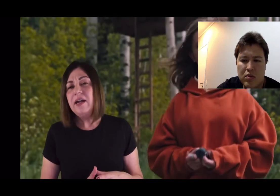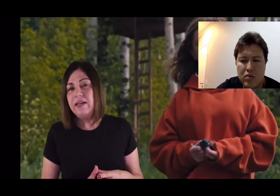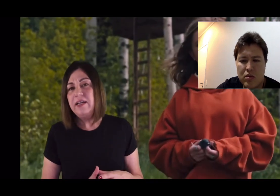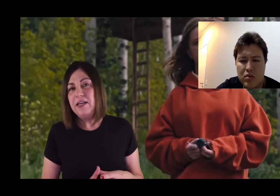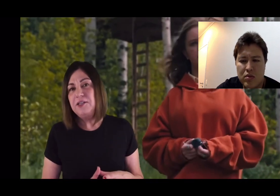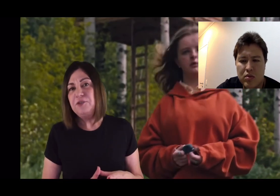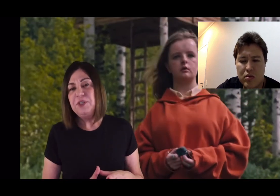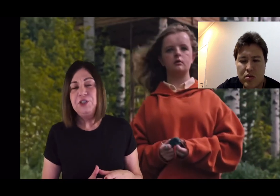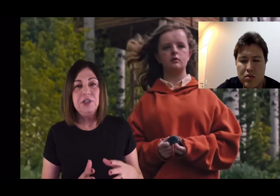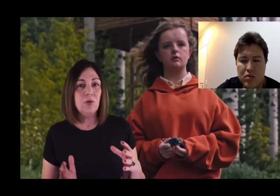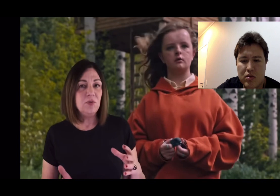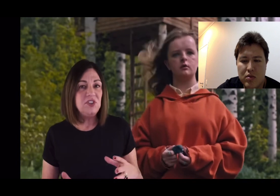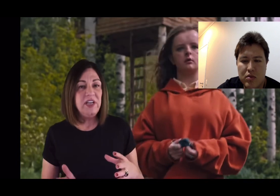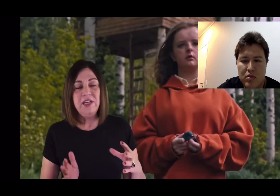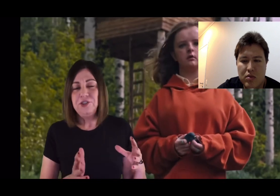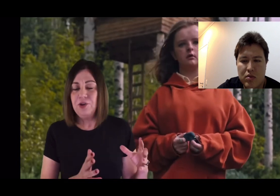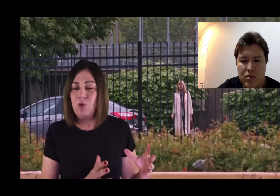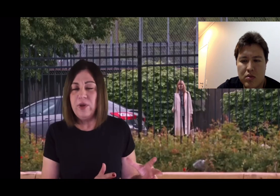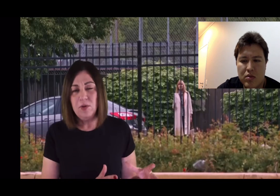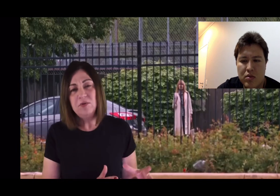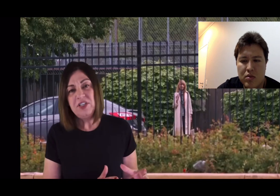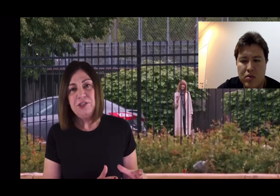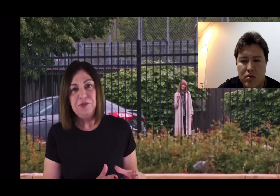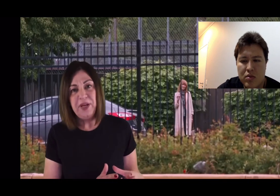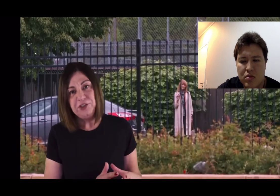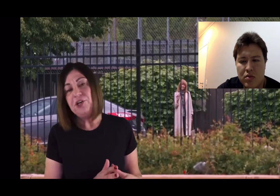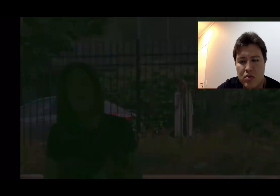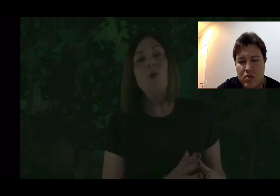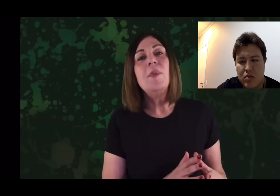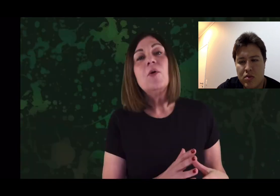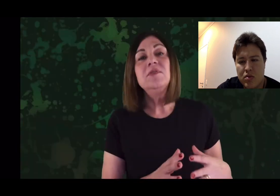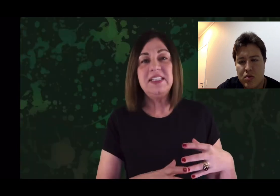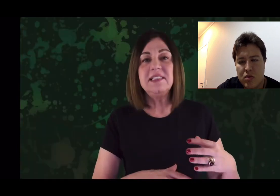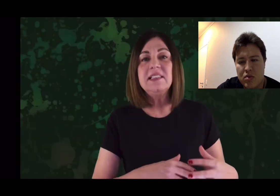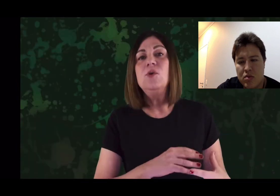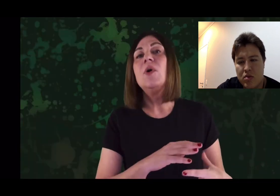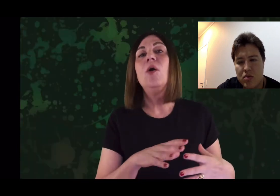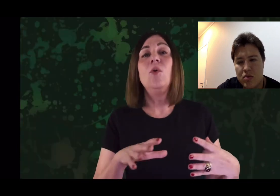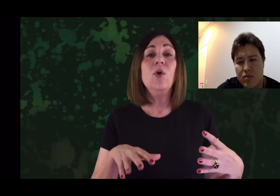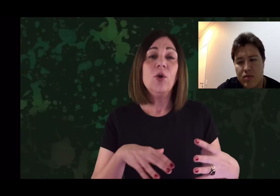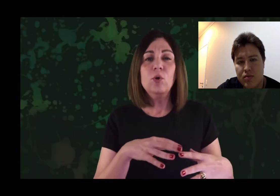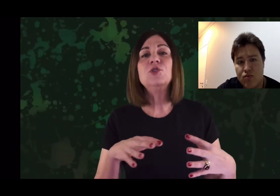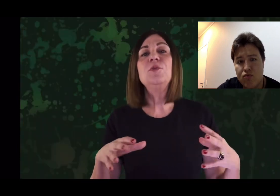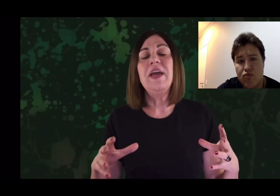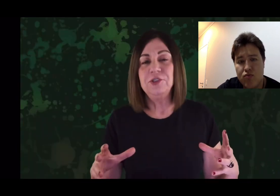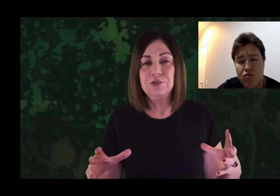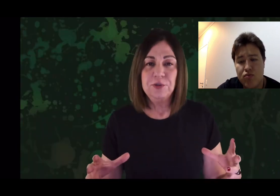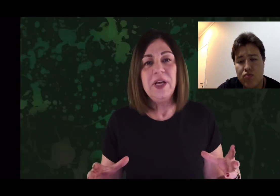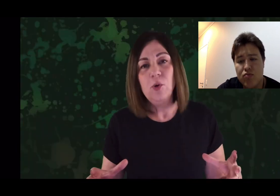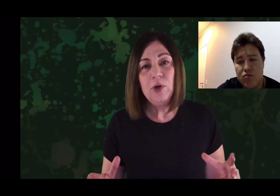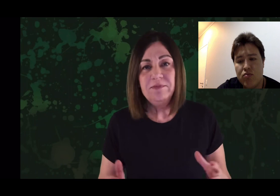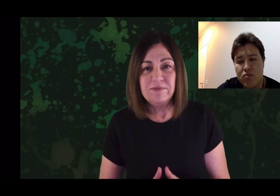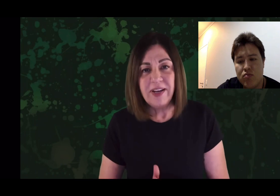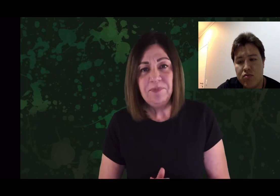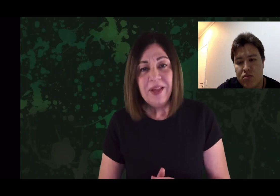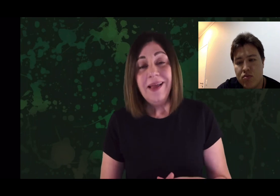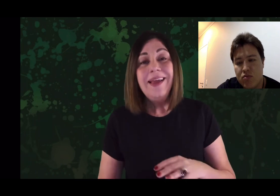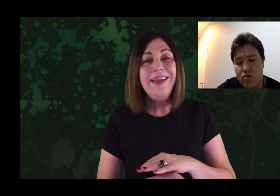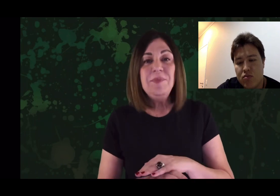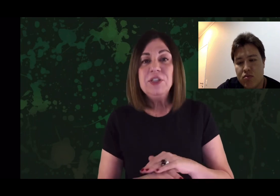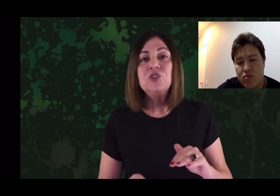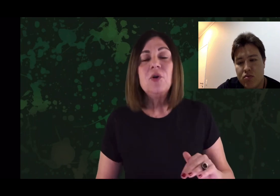era, em grande medida, consciente ou inconscientemente, uma concessão ao costo médio do terror,